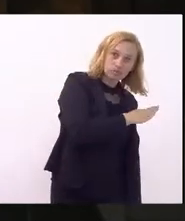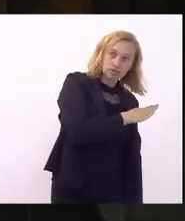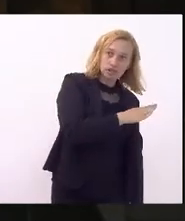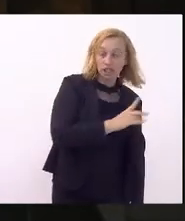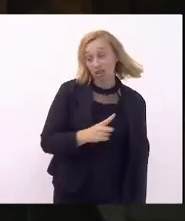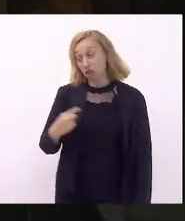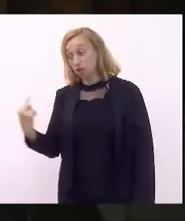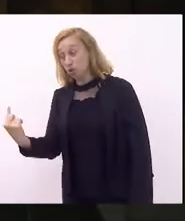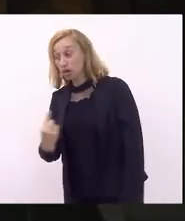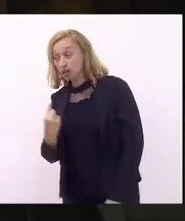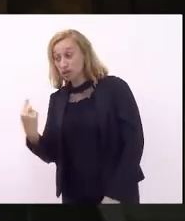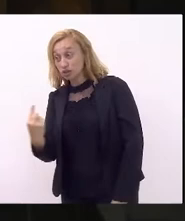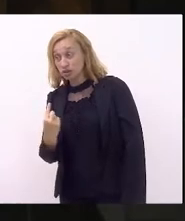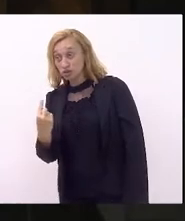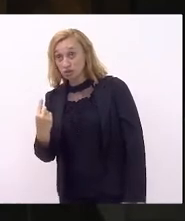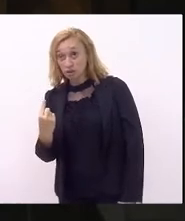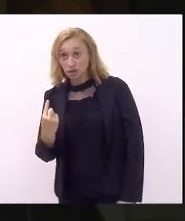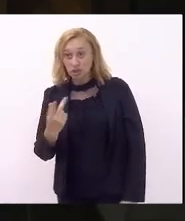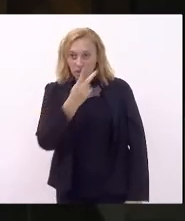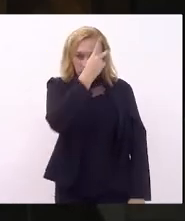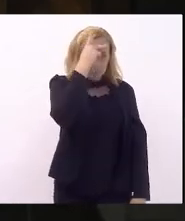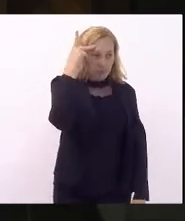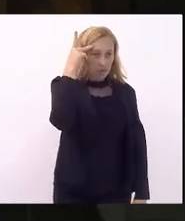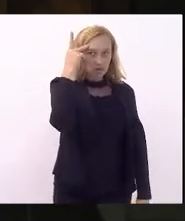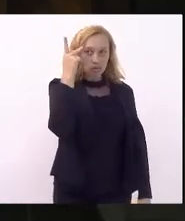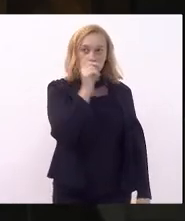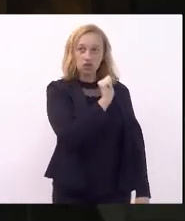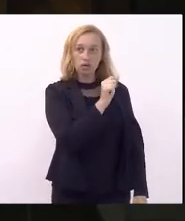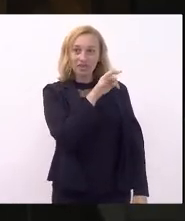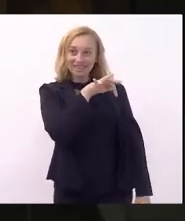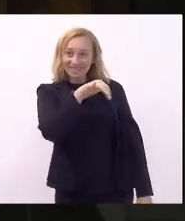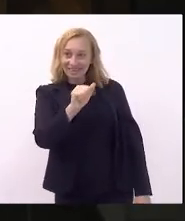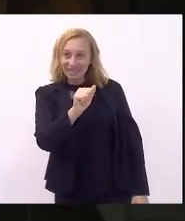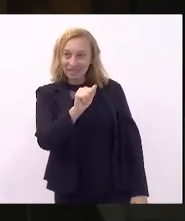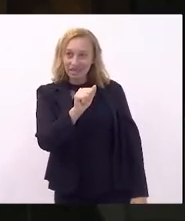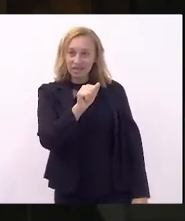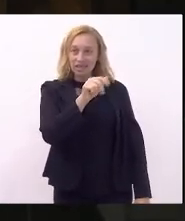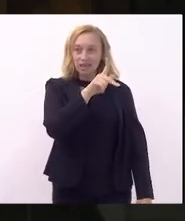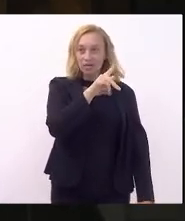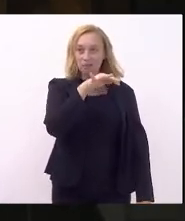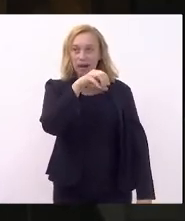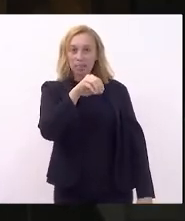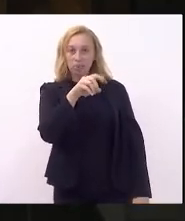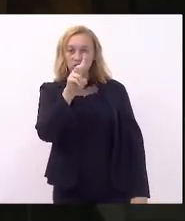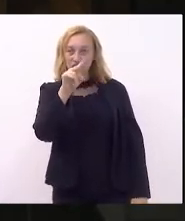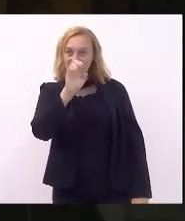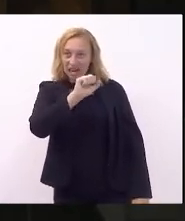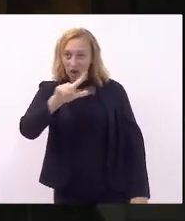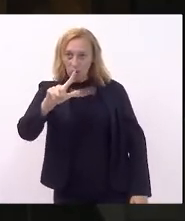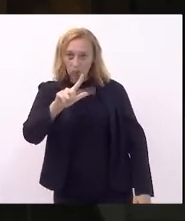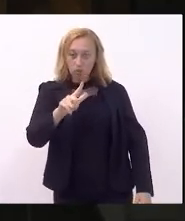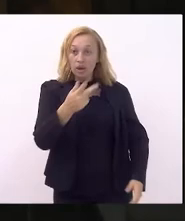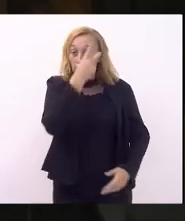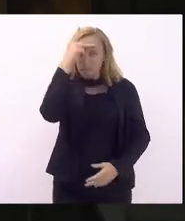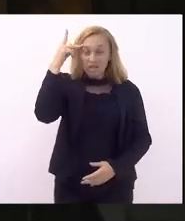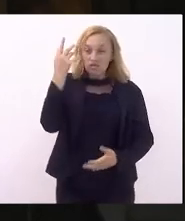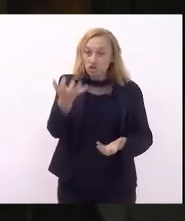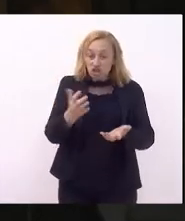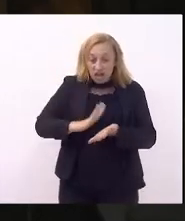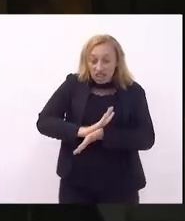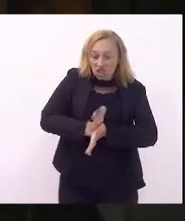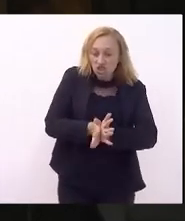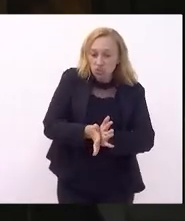nós e pessoas como Anitta e Pablo Vittar. Pessoas que querem destruir todas as